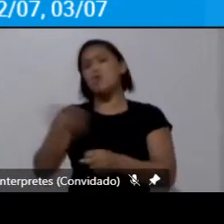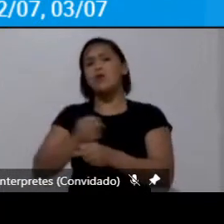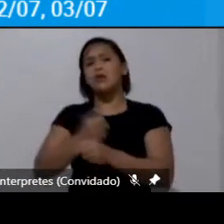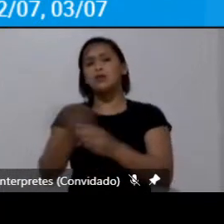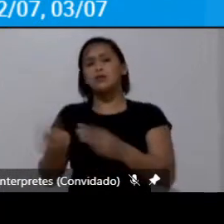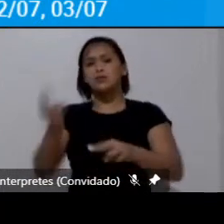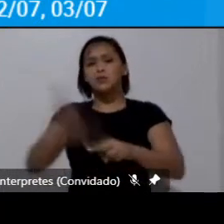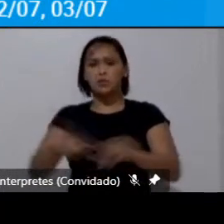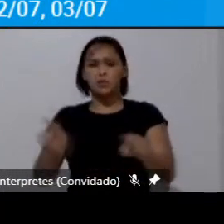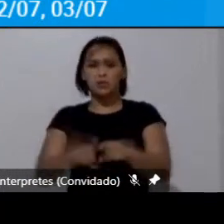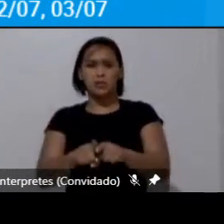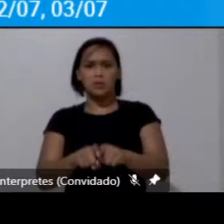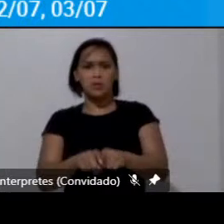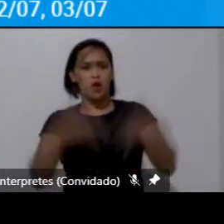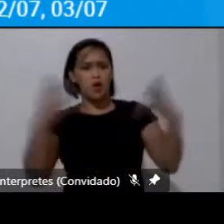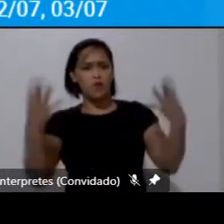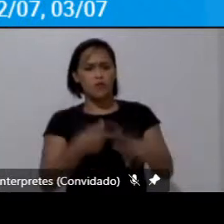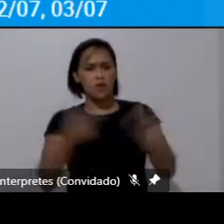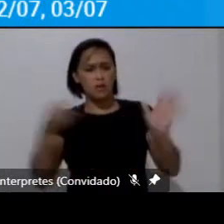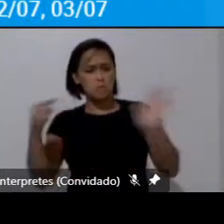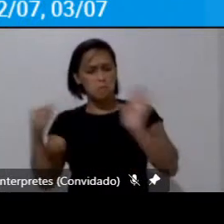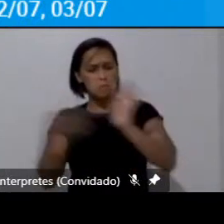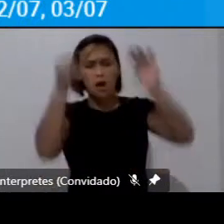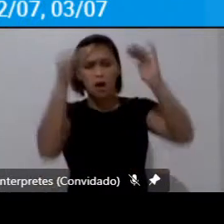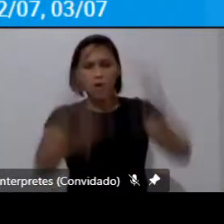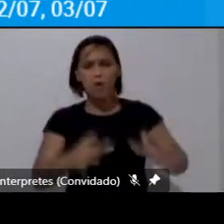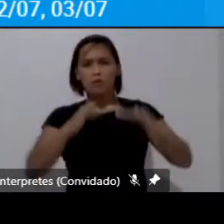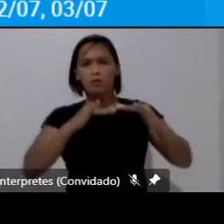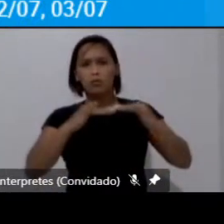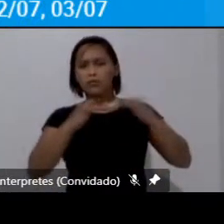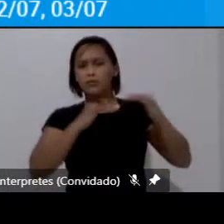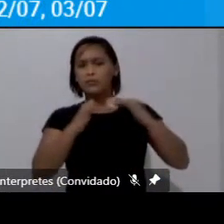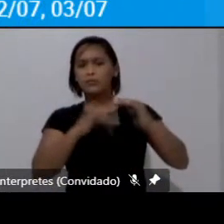mas em compensação foi o estopim do movimento que